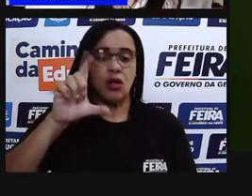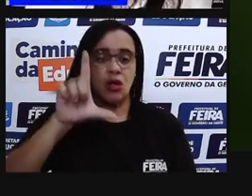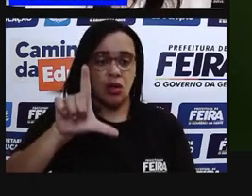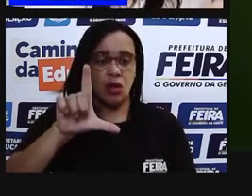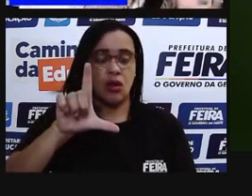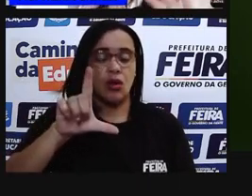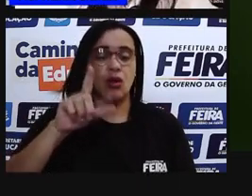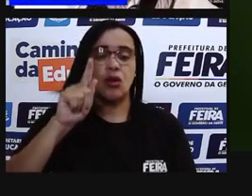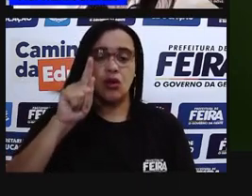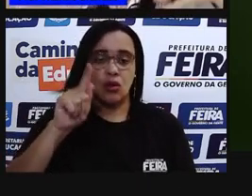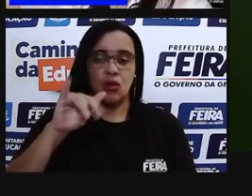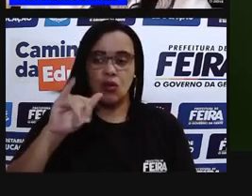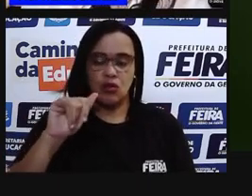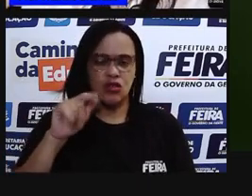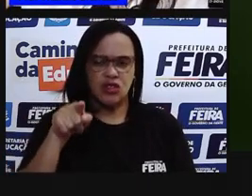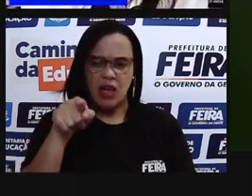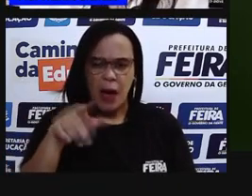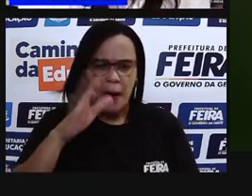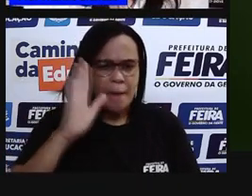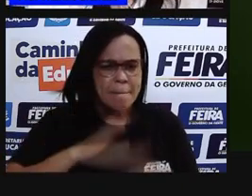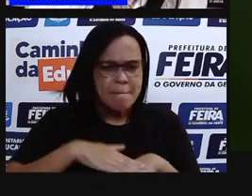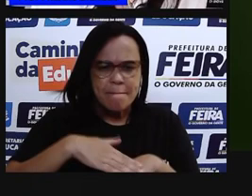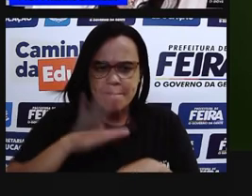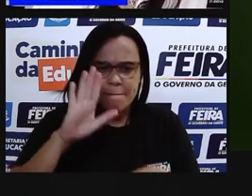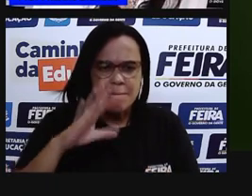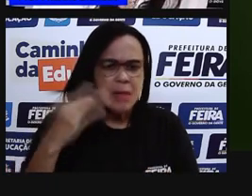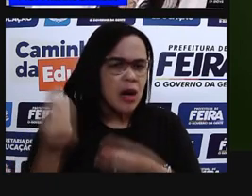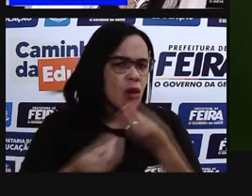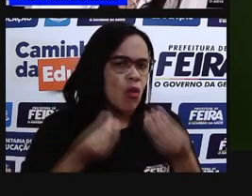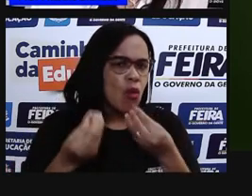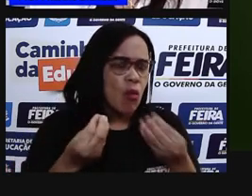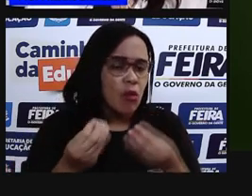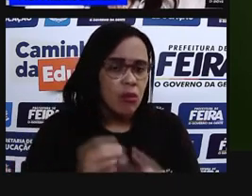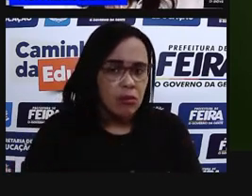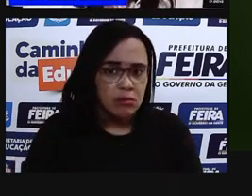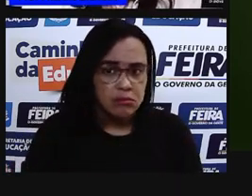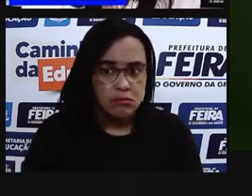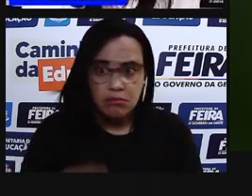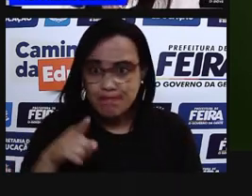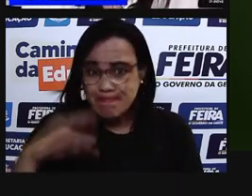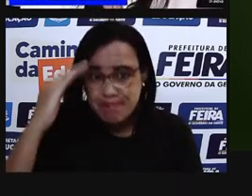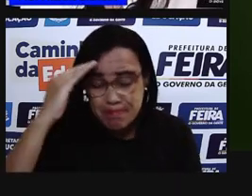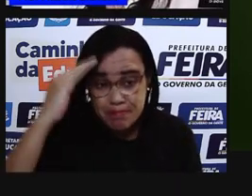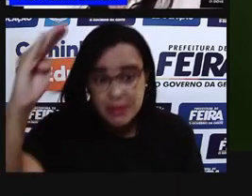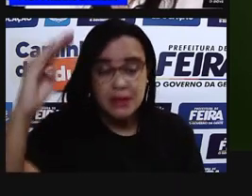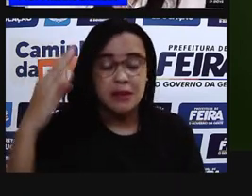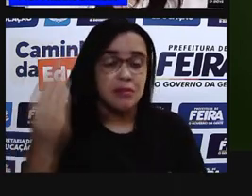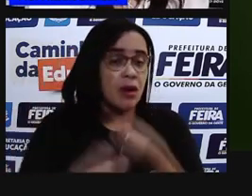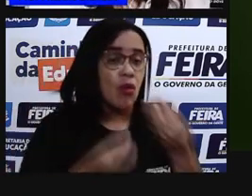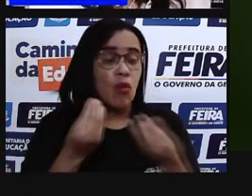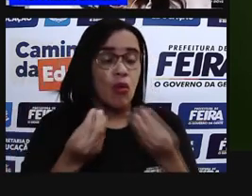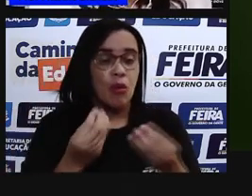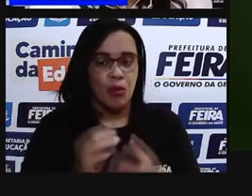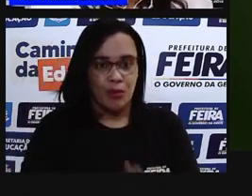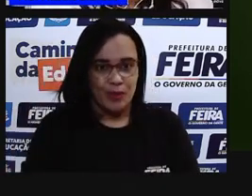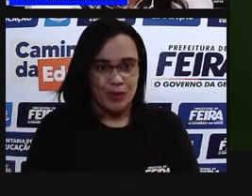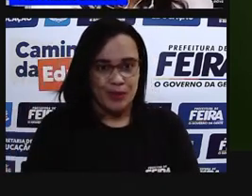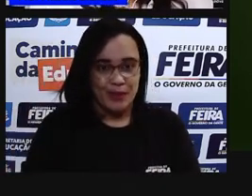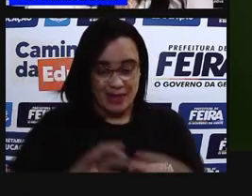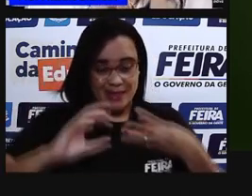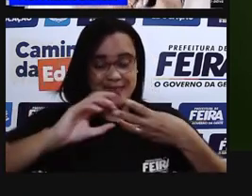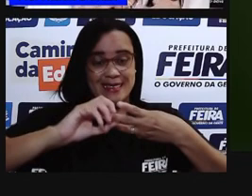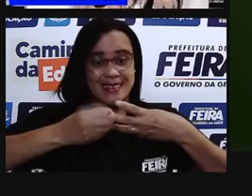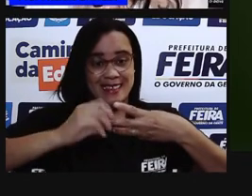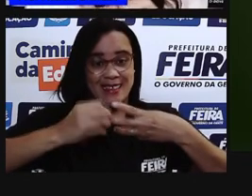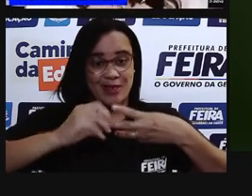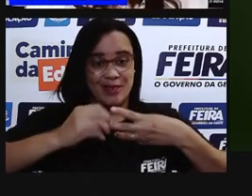transporte e a exportação de substâncias. Como assim, professora? Exportação, você está falando do quê aí?